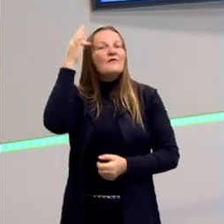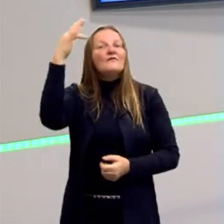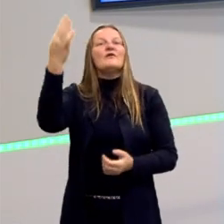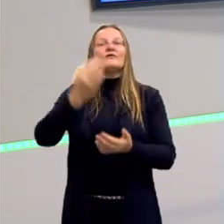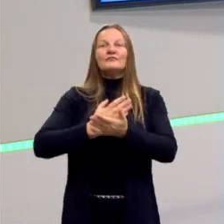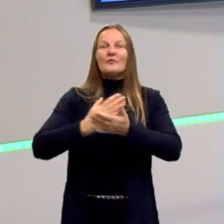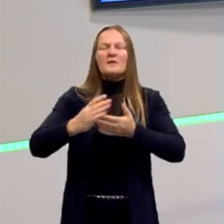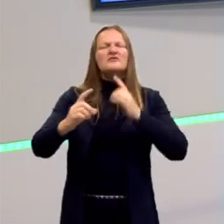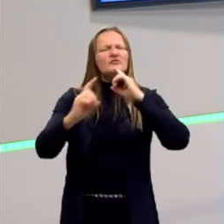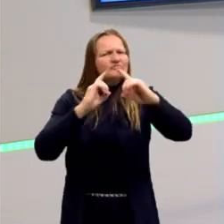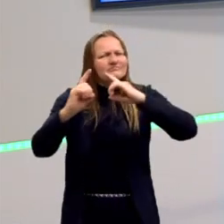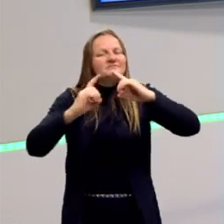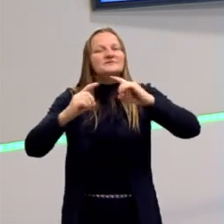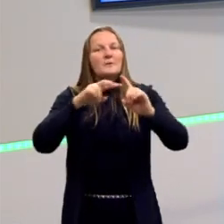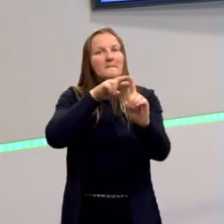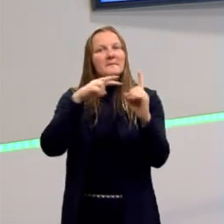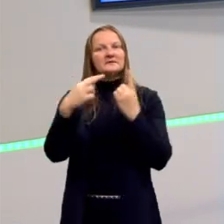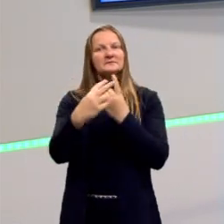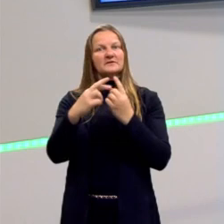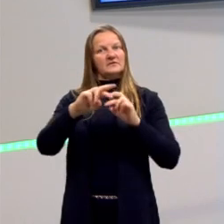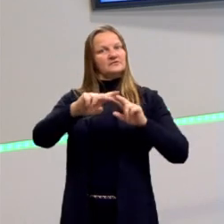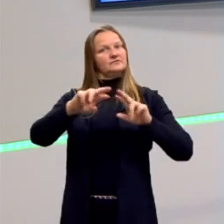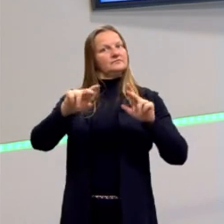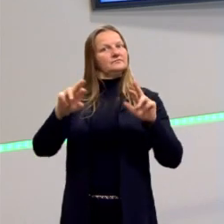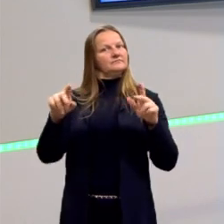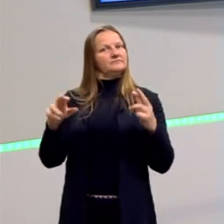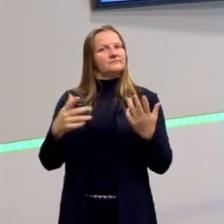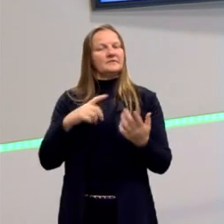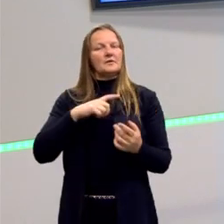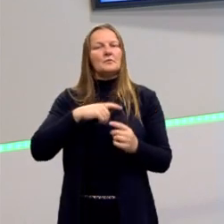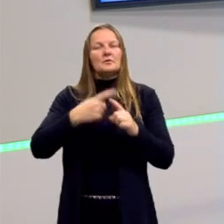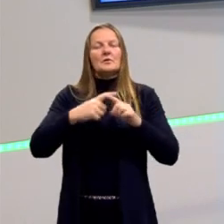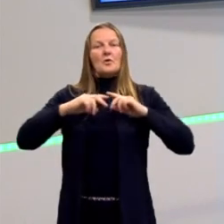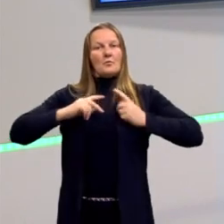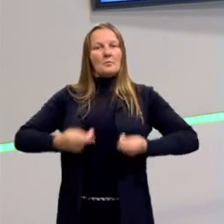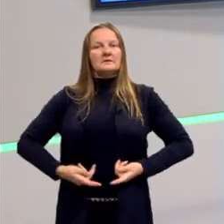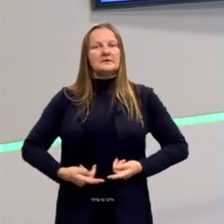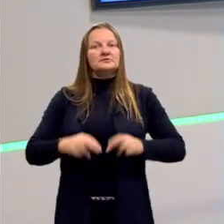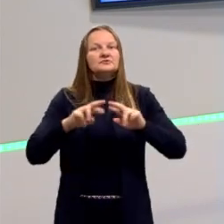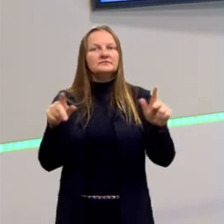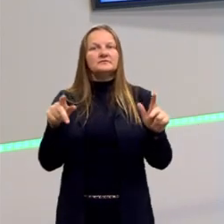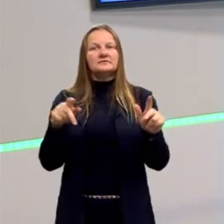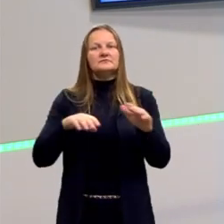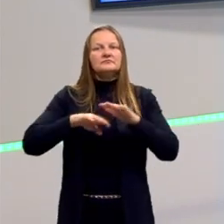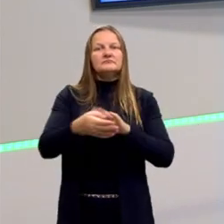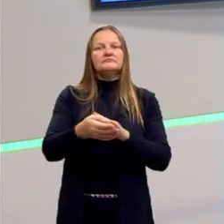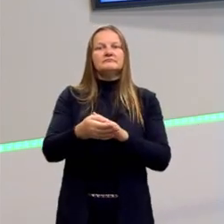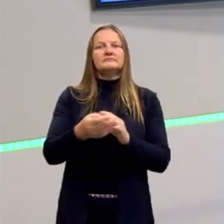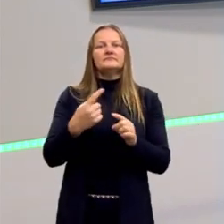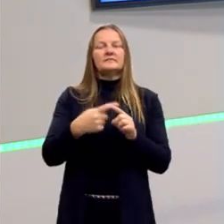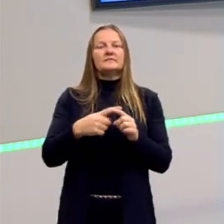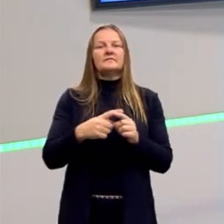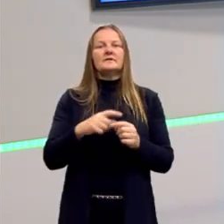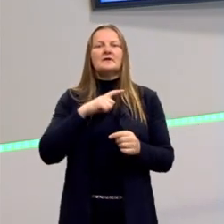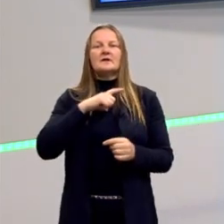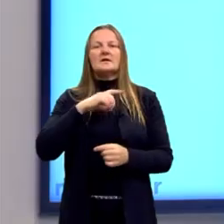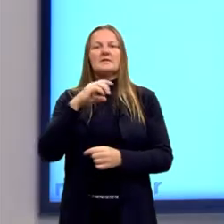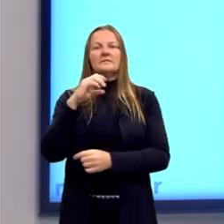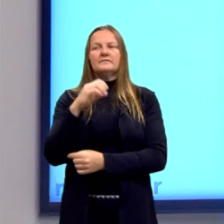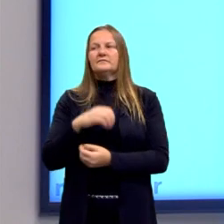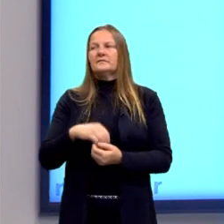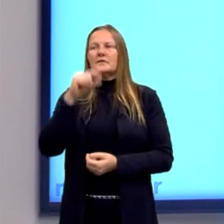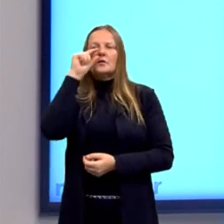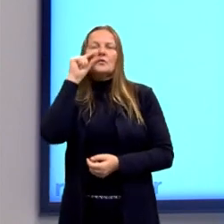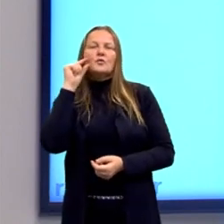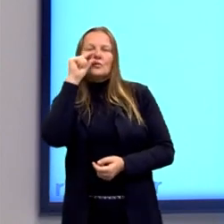começam a discutir outras perspectivas para a humanidade. E nós temos também aqui o Augusto Conte. Nós também já